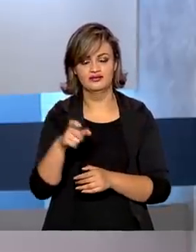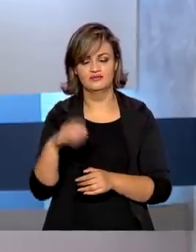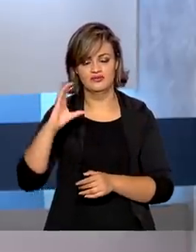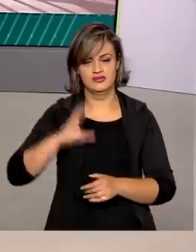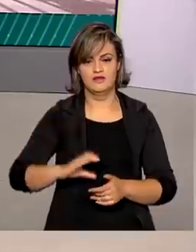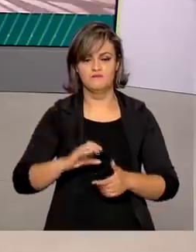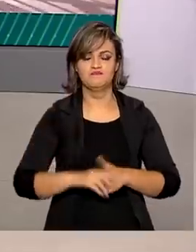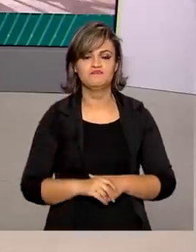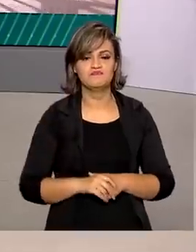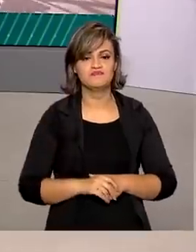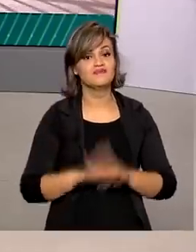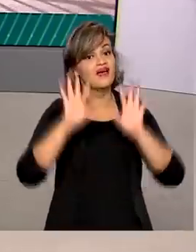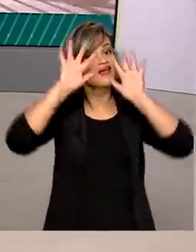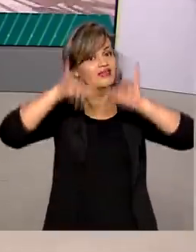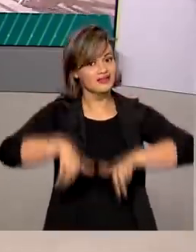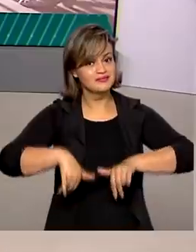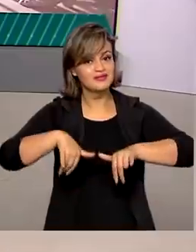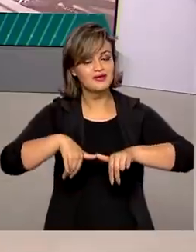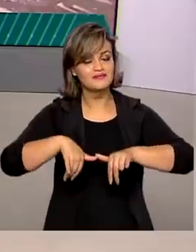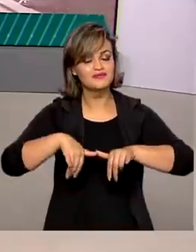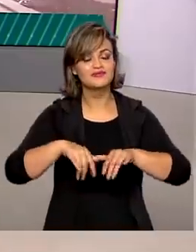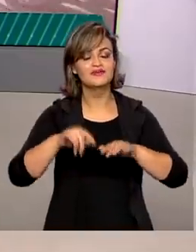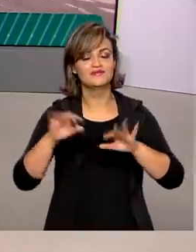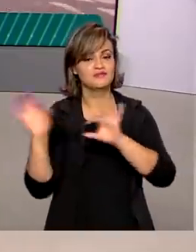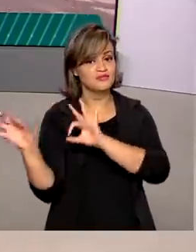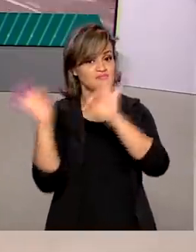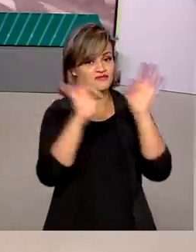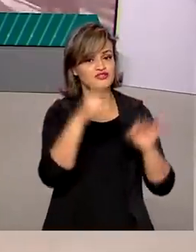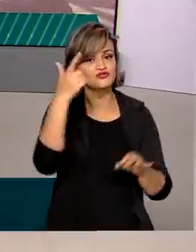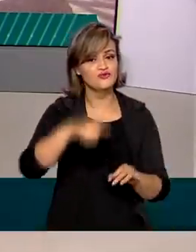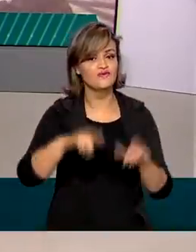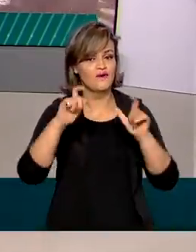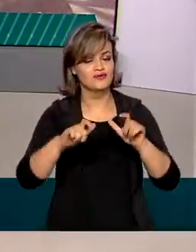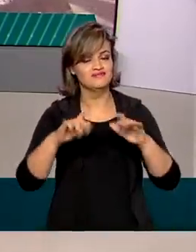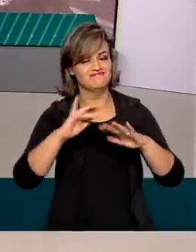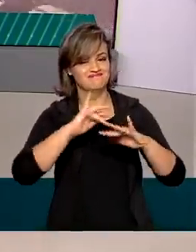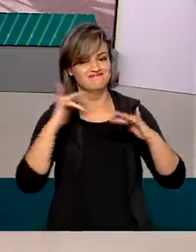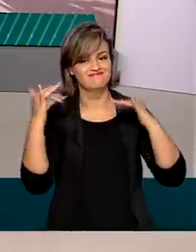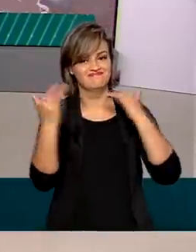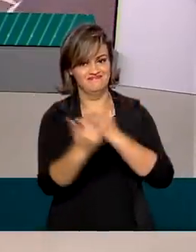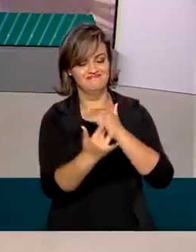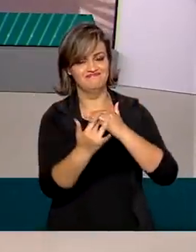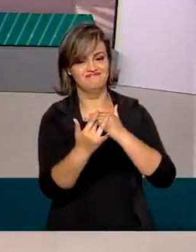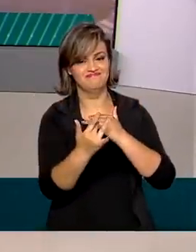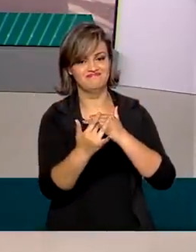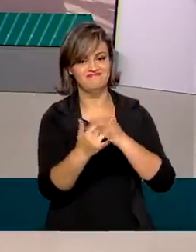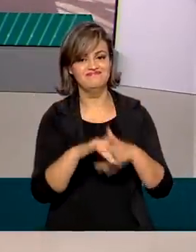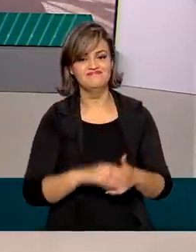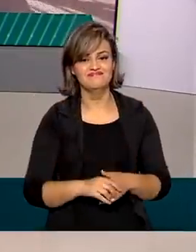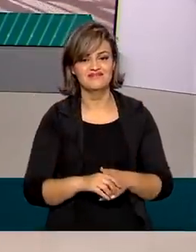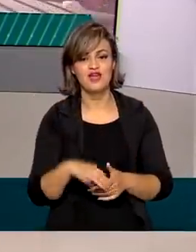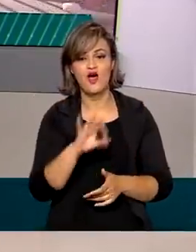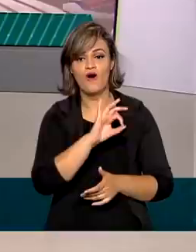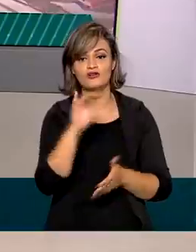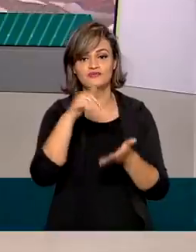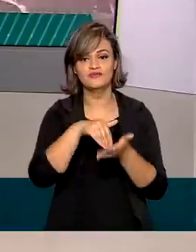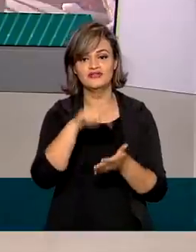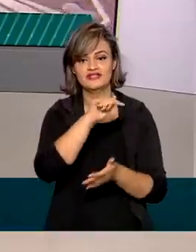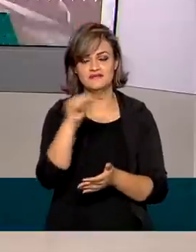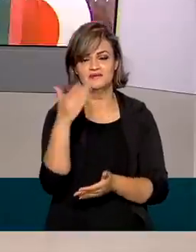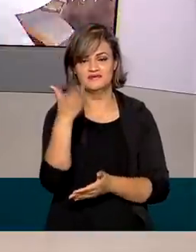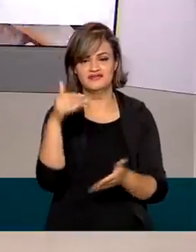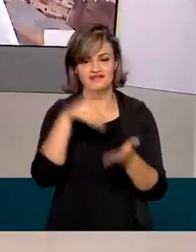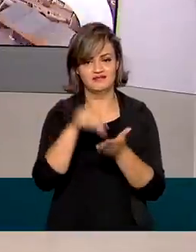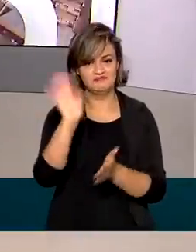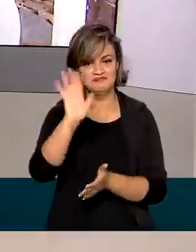Cidadão. O Brasil em Dia fica por aqui. Você pode rever as nossas reportagens nas nossas redes sociais. Um ótimo fim de semana para